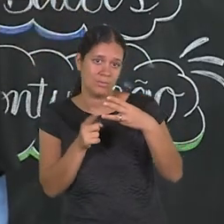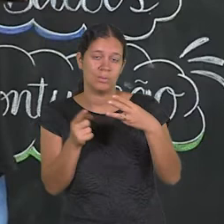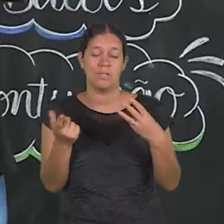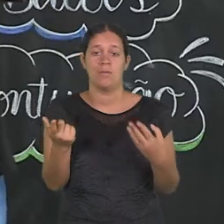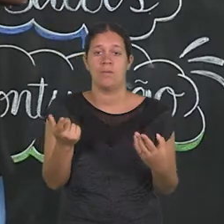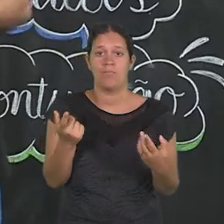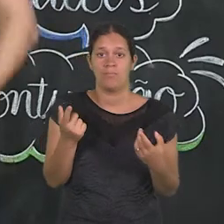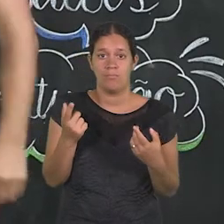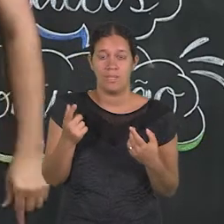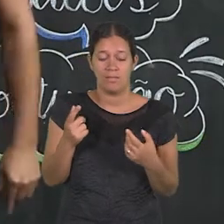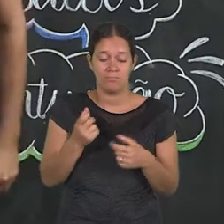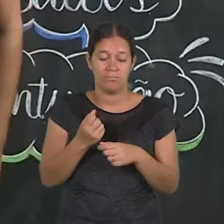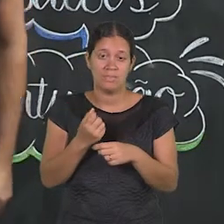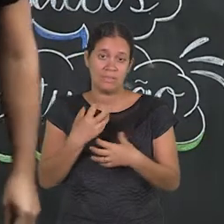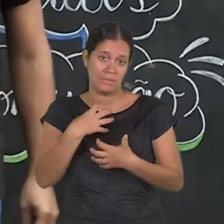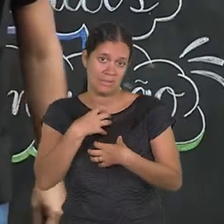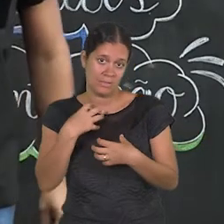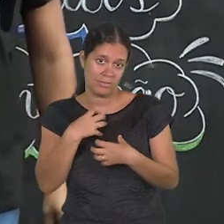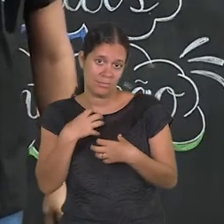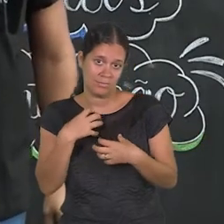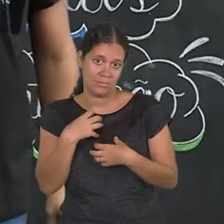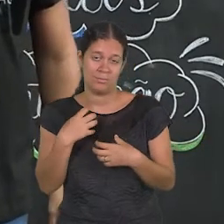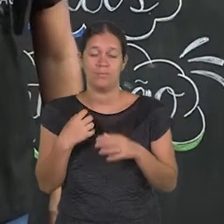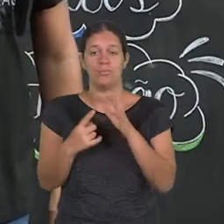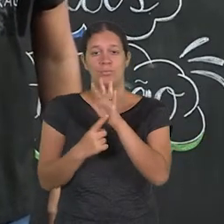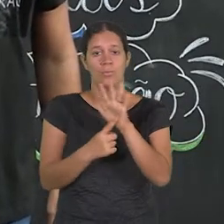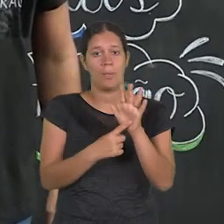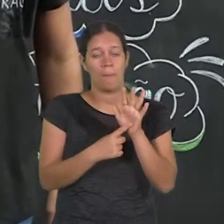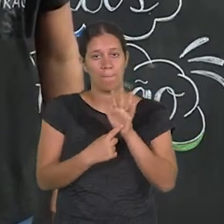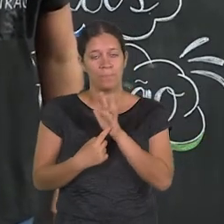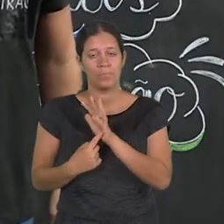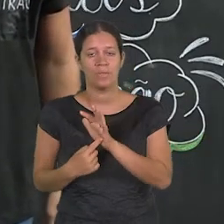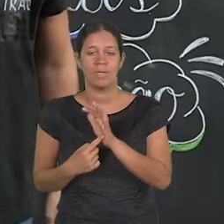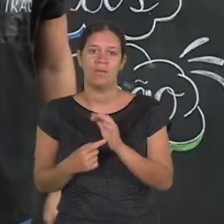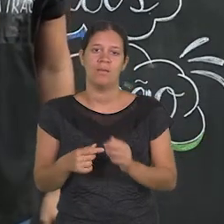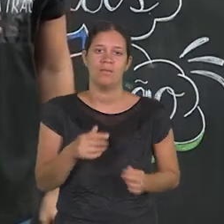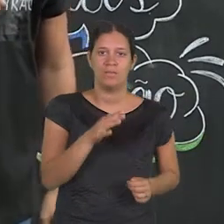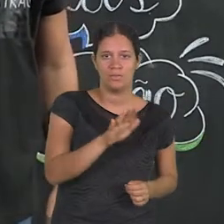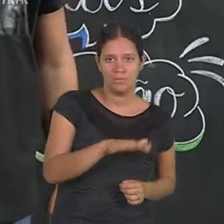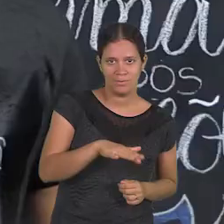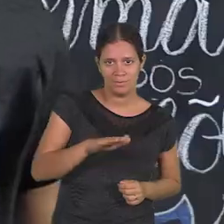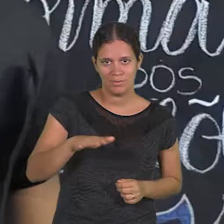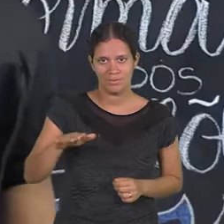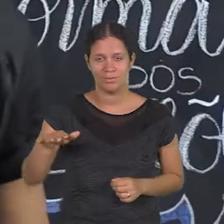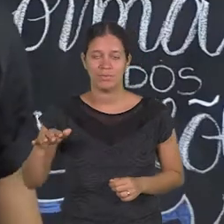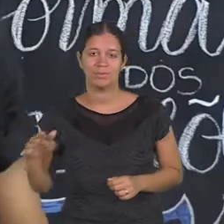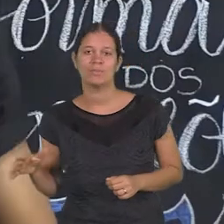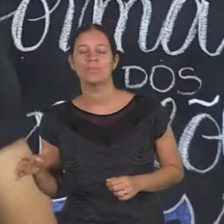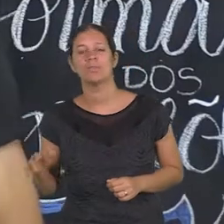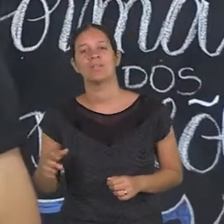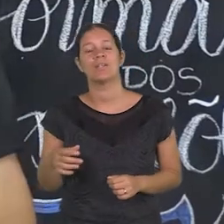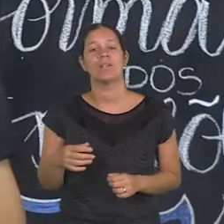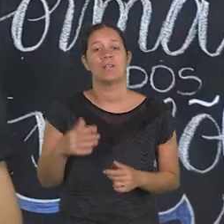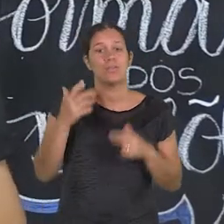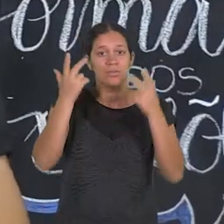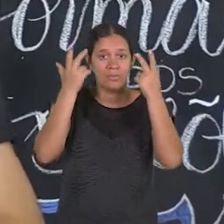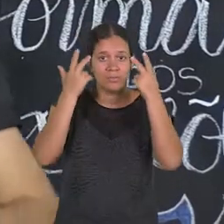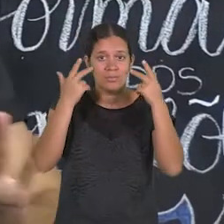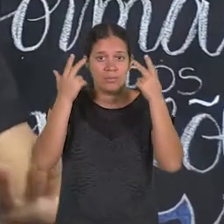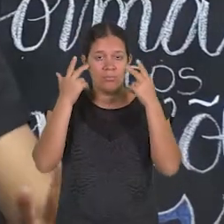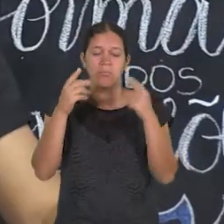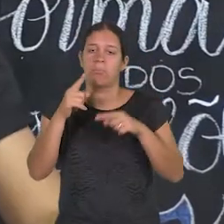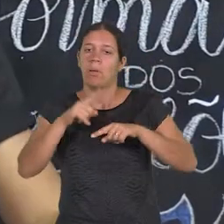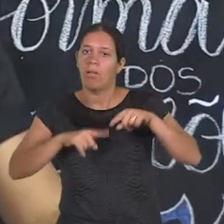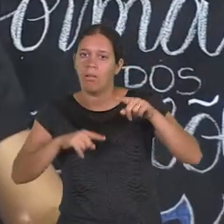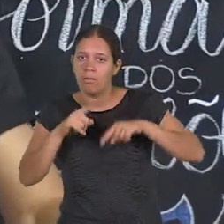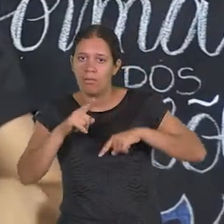é a expressão de sentimentos. Como as histórias em quadrinhos são direcionadas para um público infantil, um público infantil juvenil, é comum também que